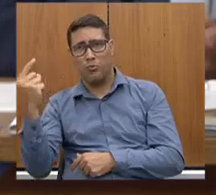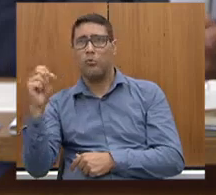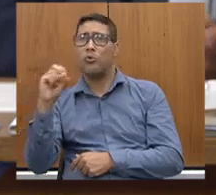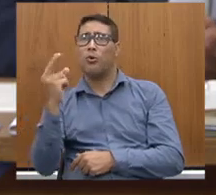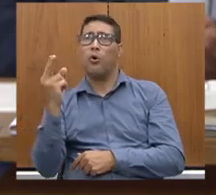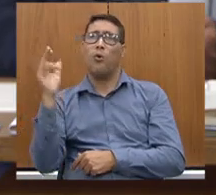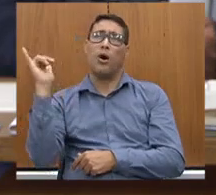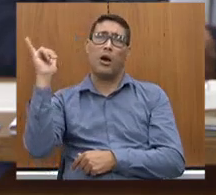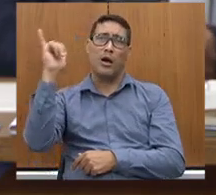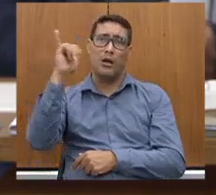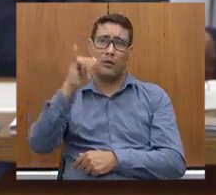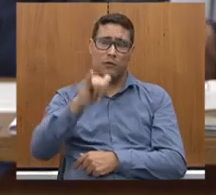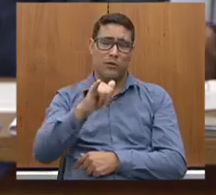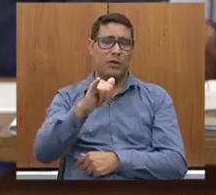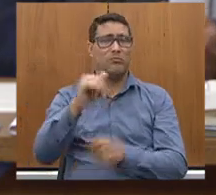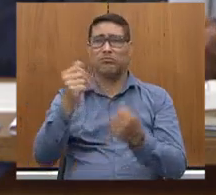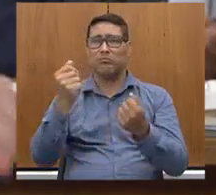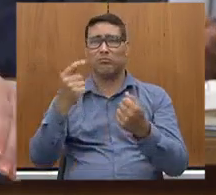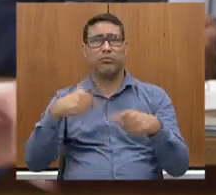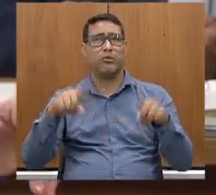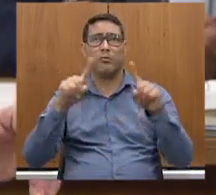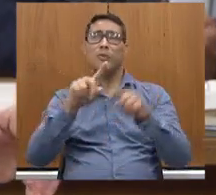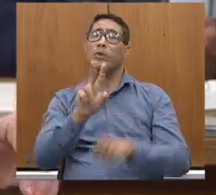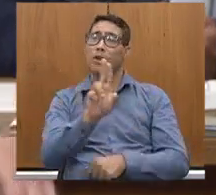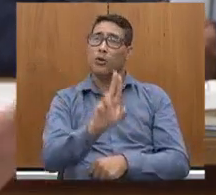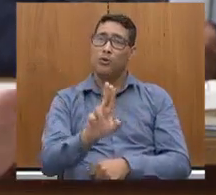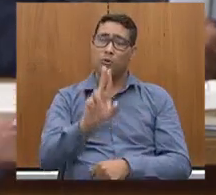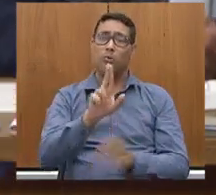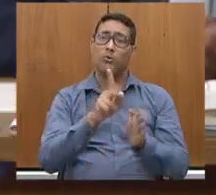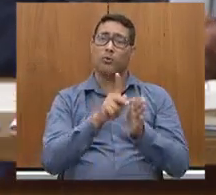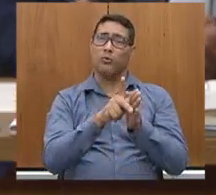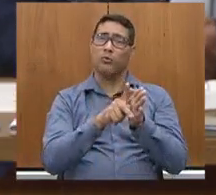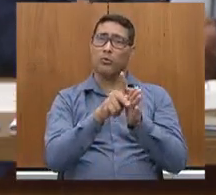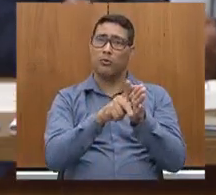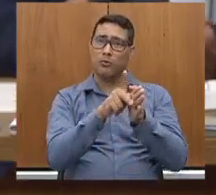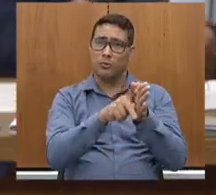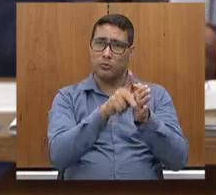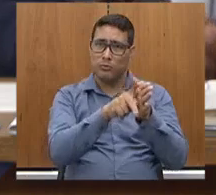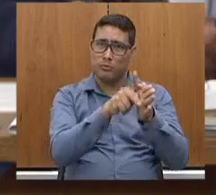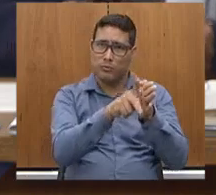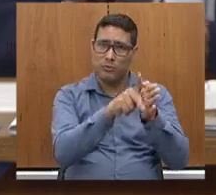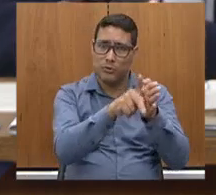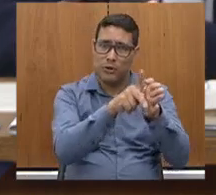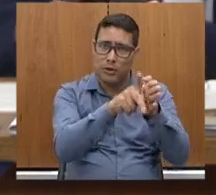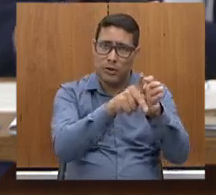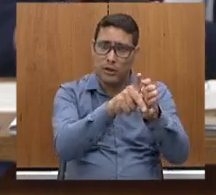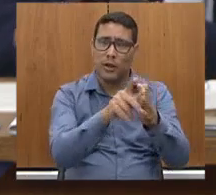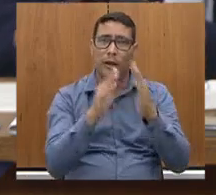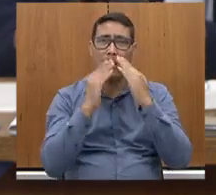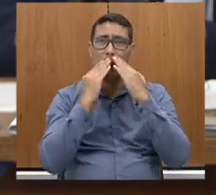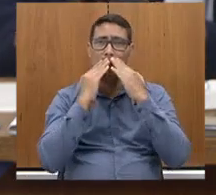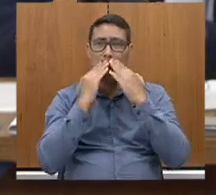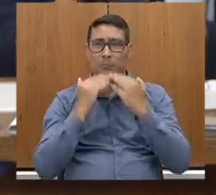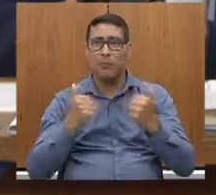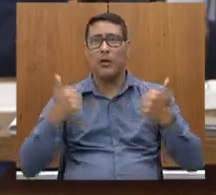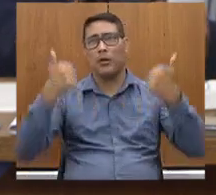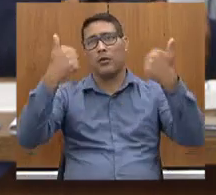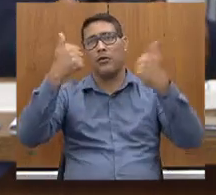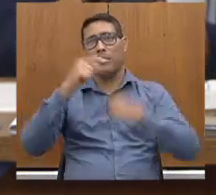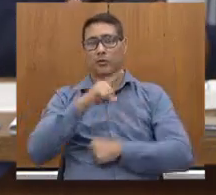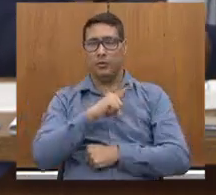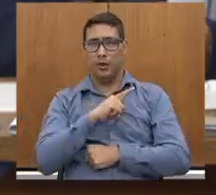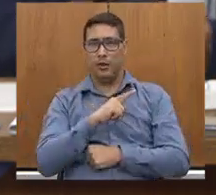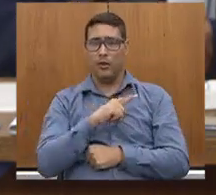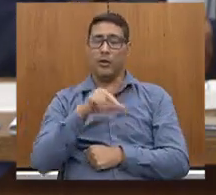ganhando tempo, enquanto descansa, está na estrada. É a melhor coisa. E o deputado João